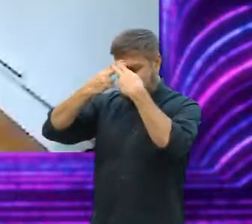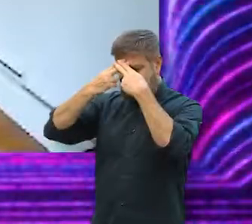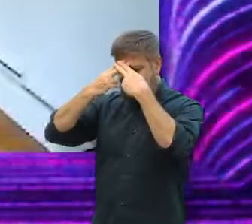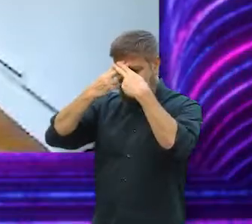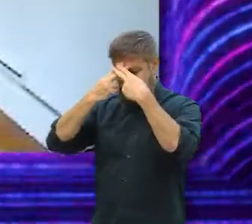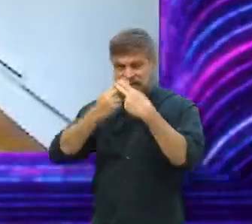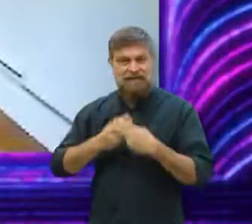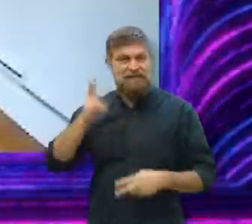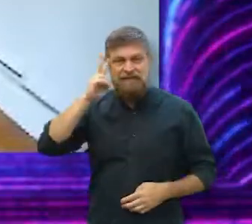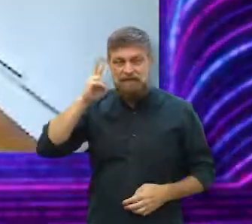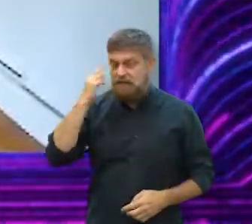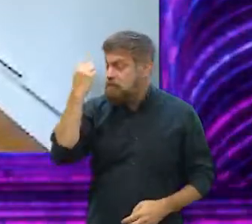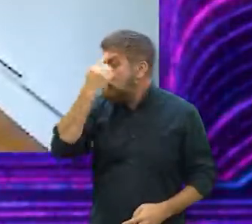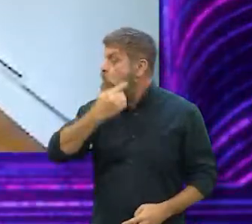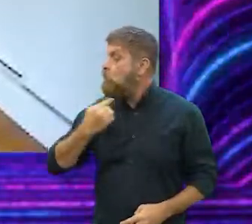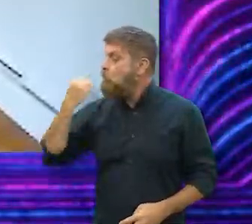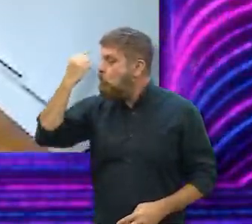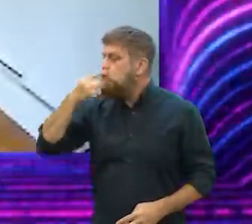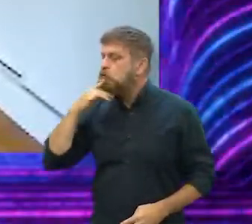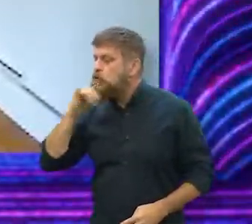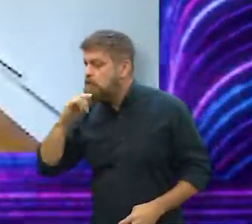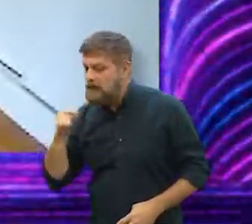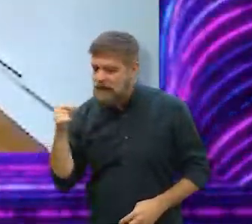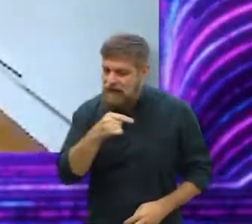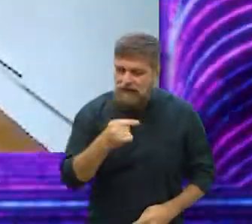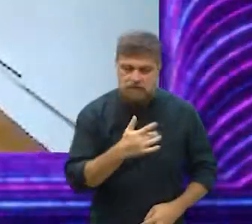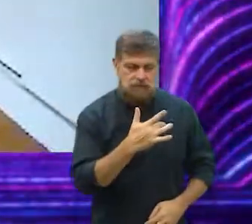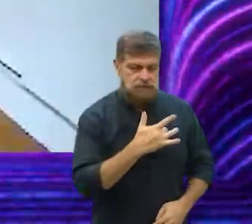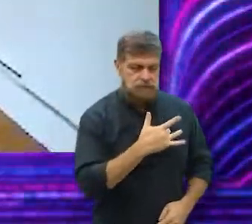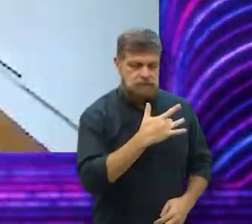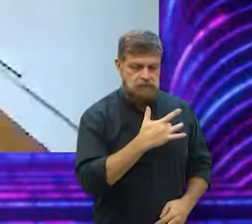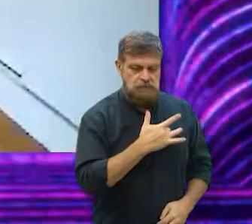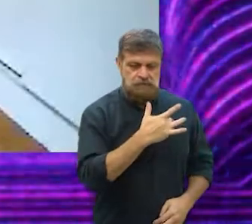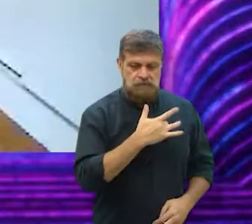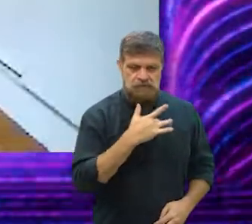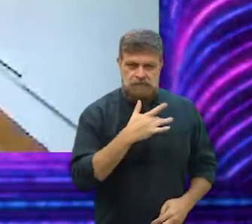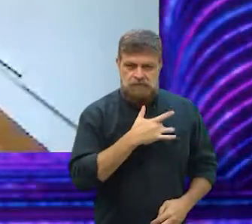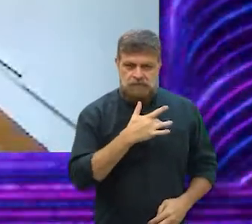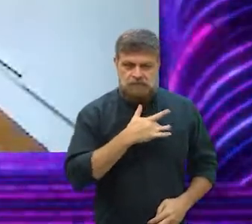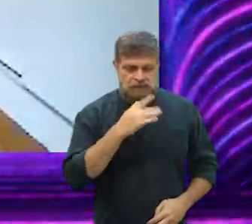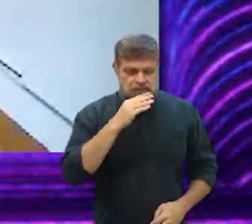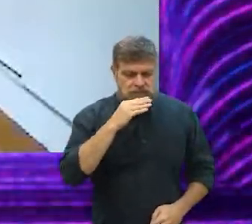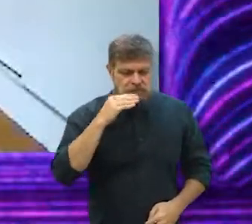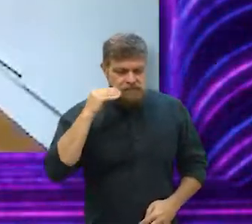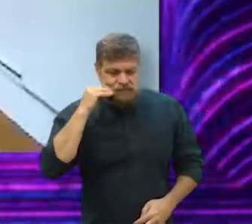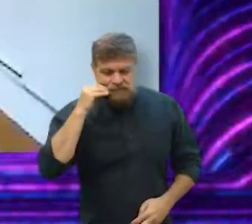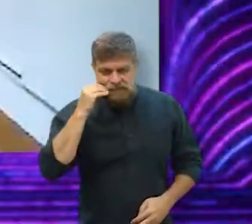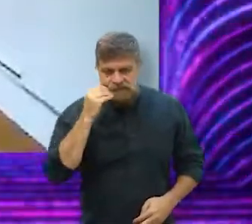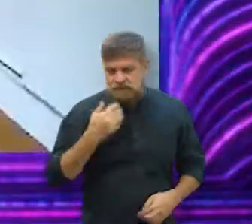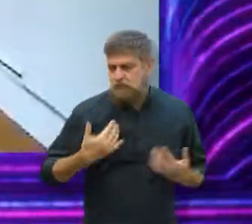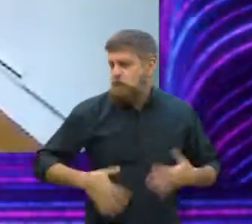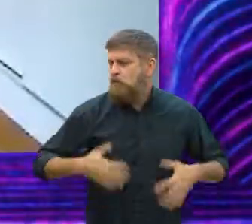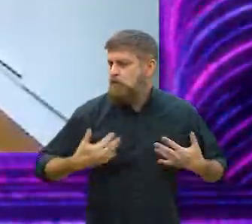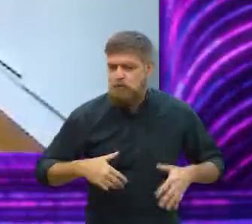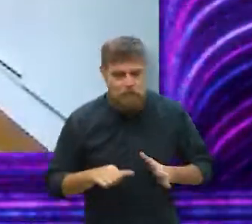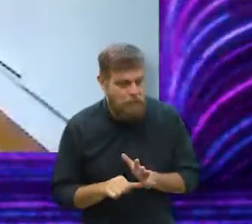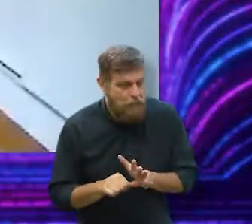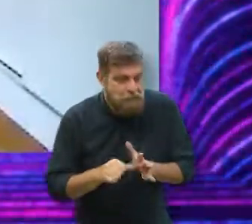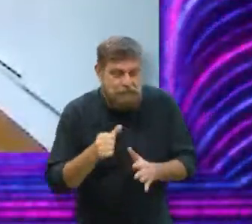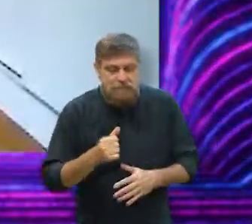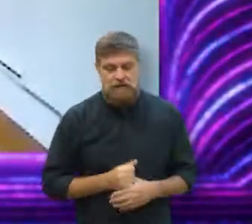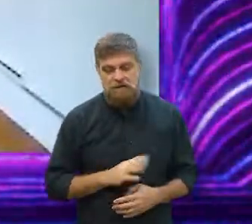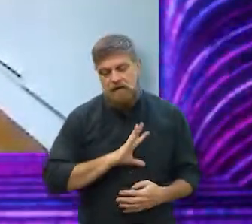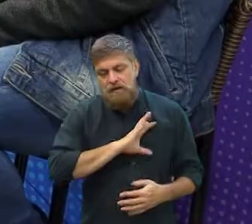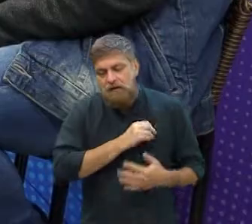não lembrar da cara do pai. E lá, depois que ela se apaixona, essa coisa adolescente intensa, né? De viver a primeira